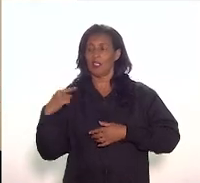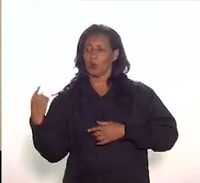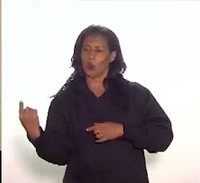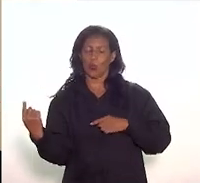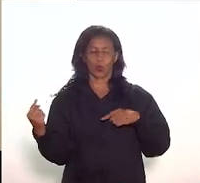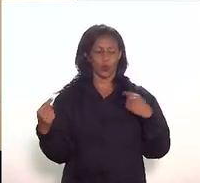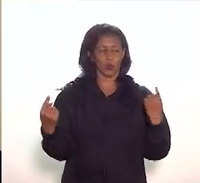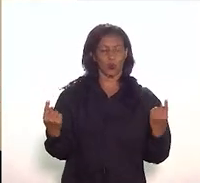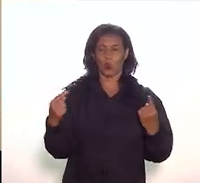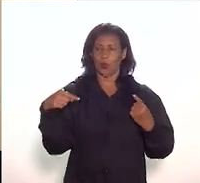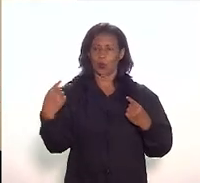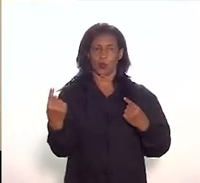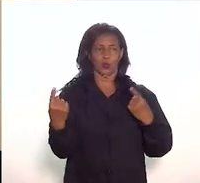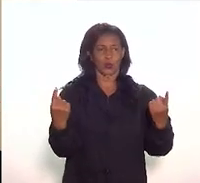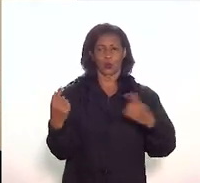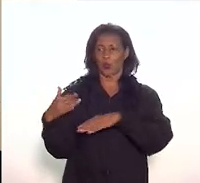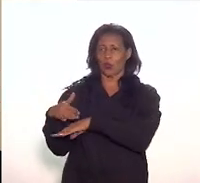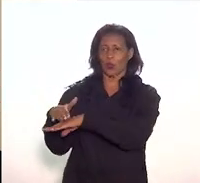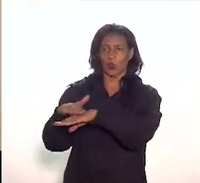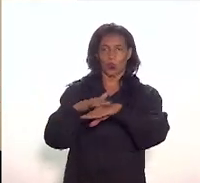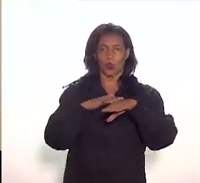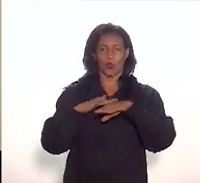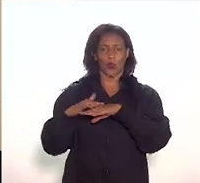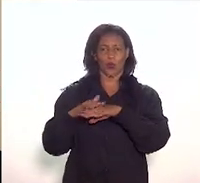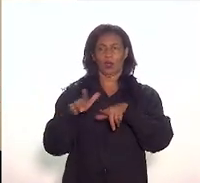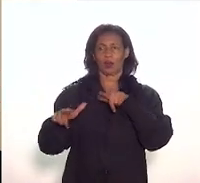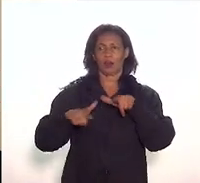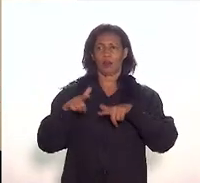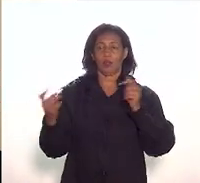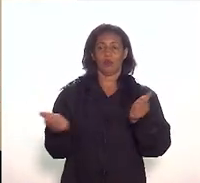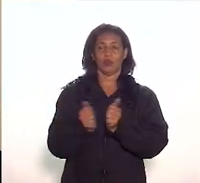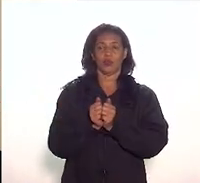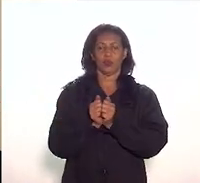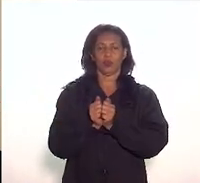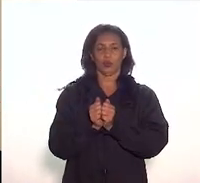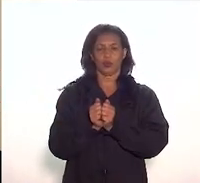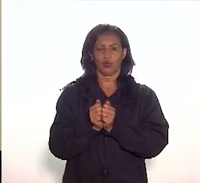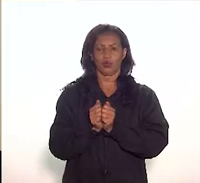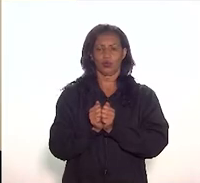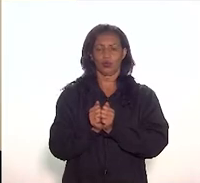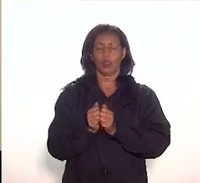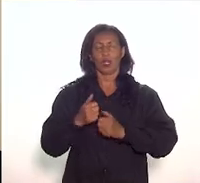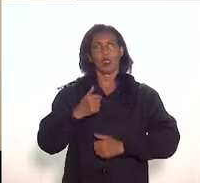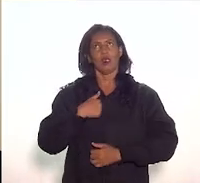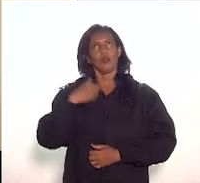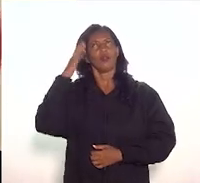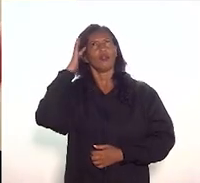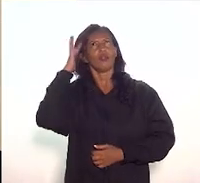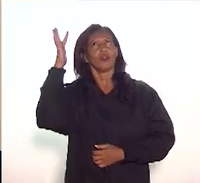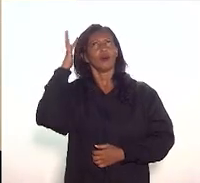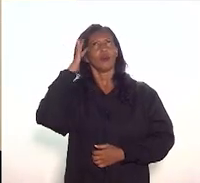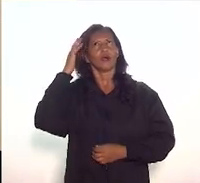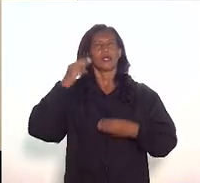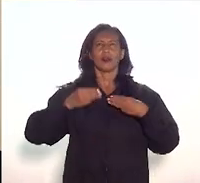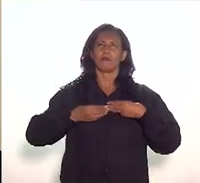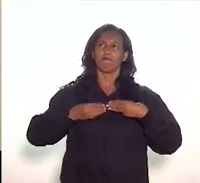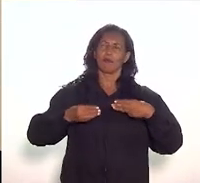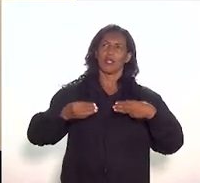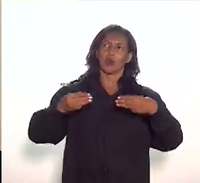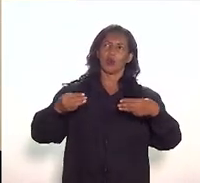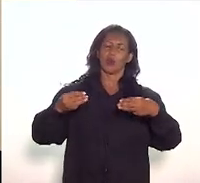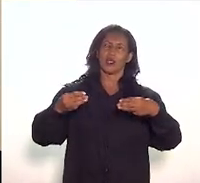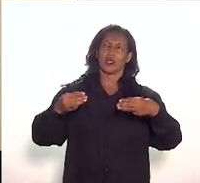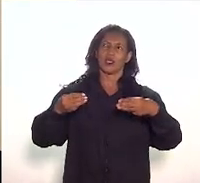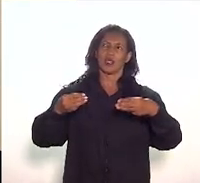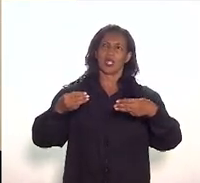permanentemente integrados trabalhamos integrados eu fiquei pensando se é claro é um museu de percurso acho